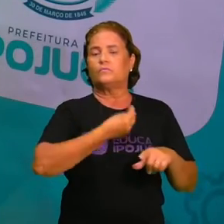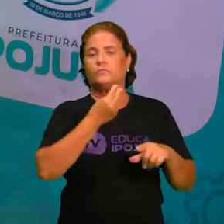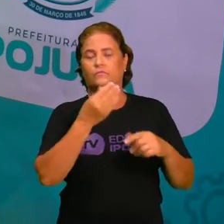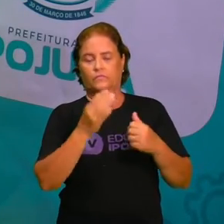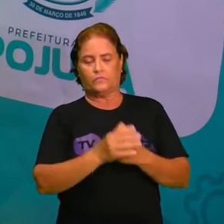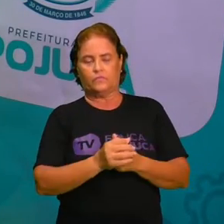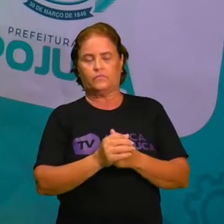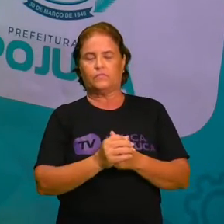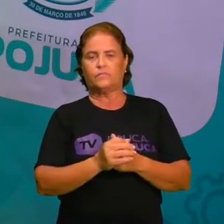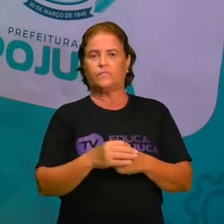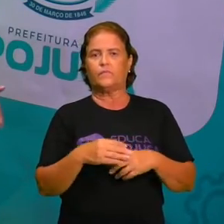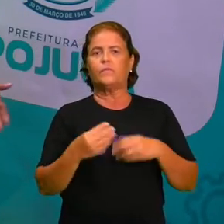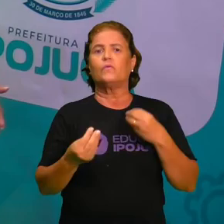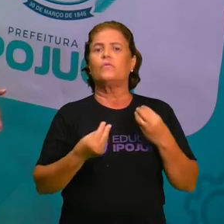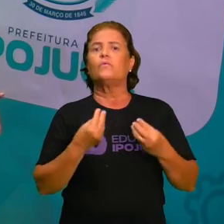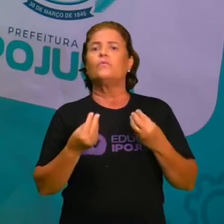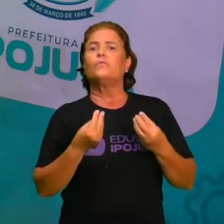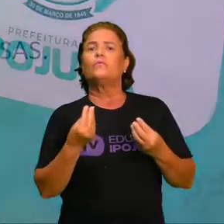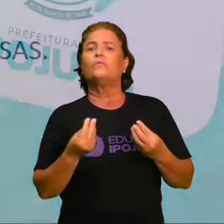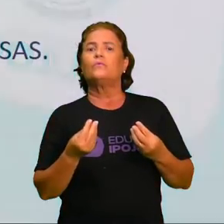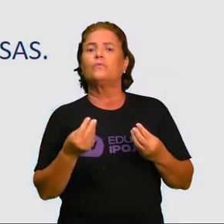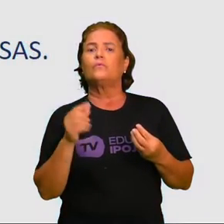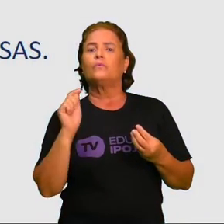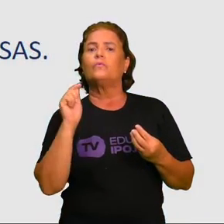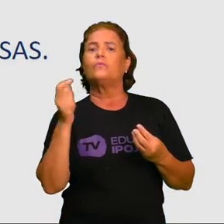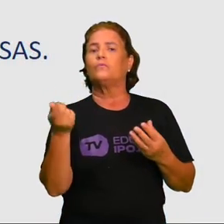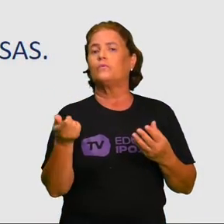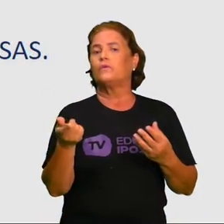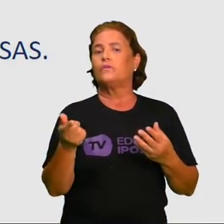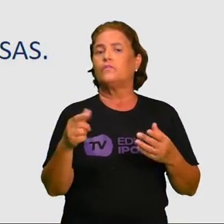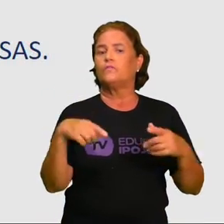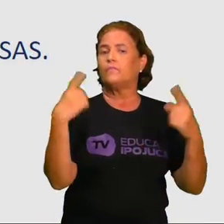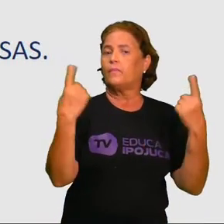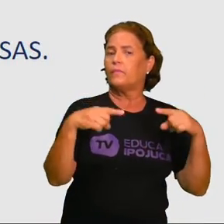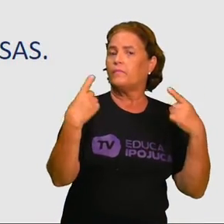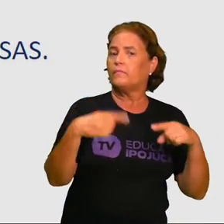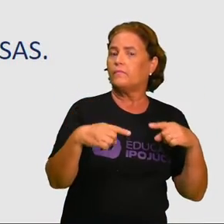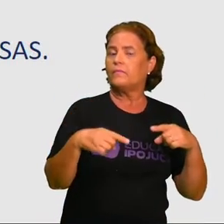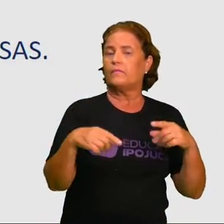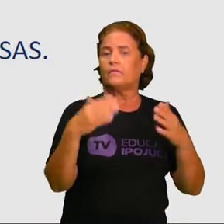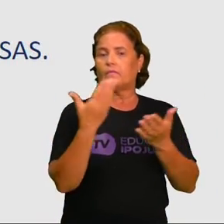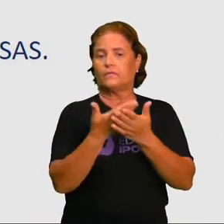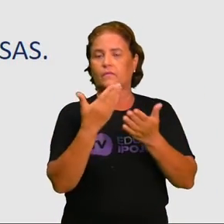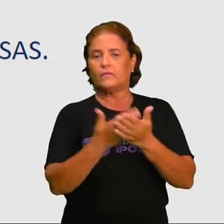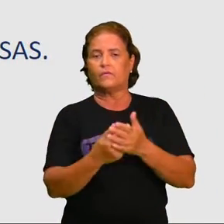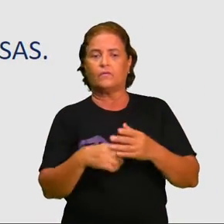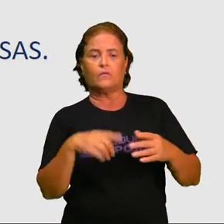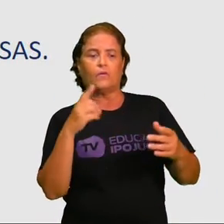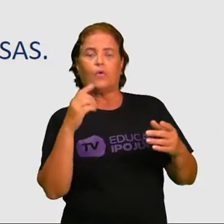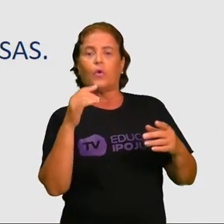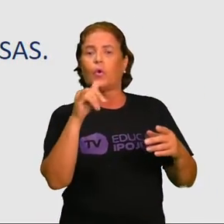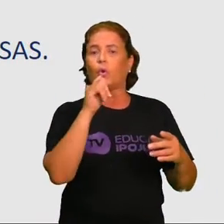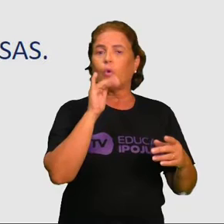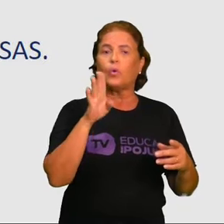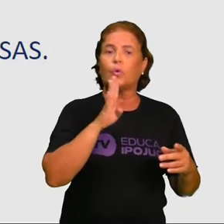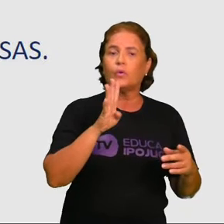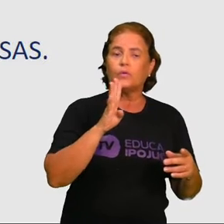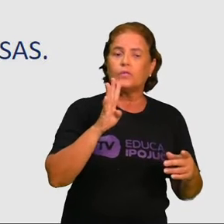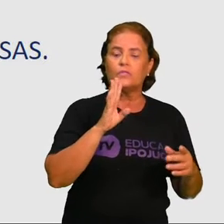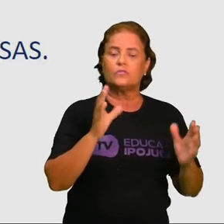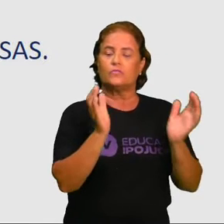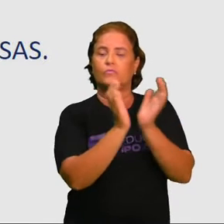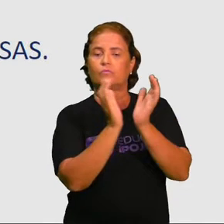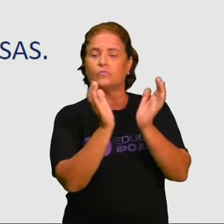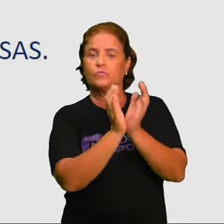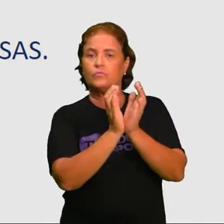E o que iremos debater nesta aula? Identificar e reconhecer os grupos populacionais que formam a cidade,